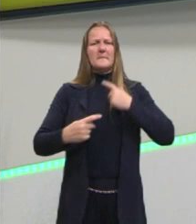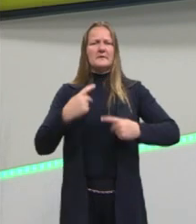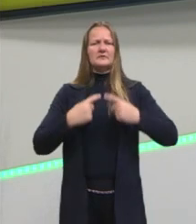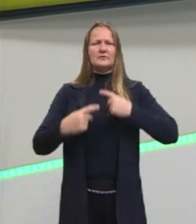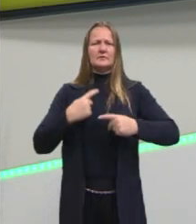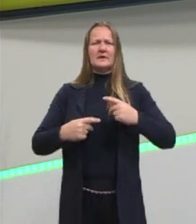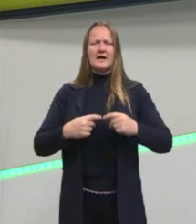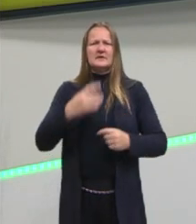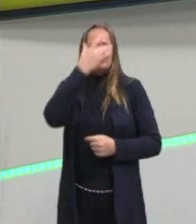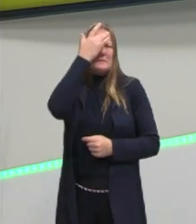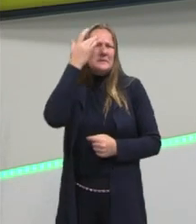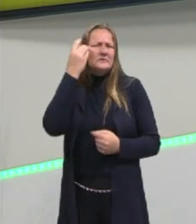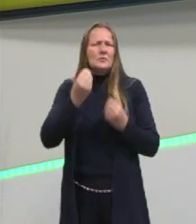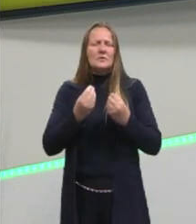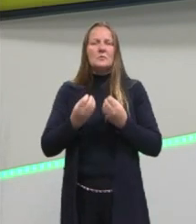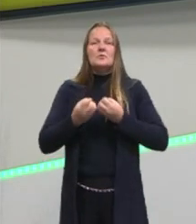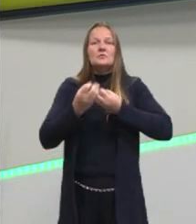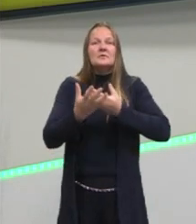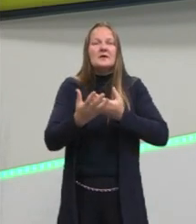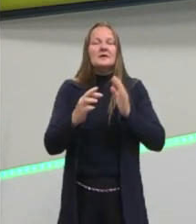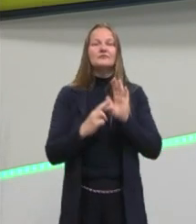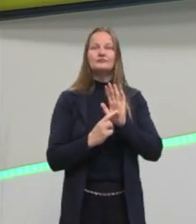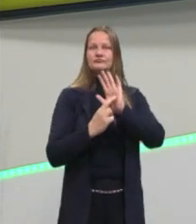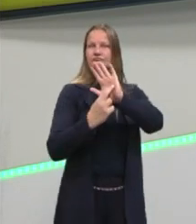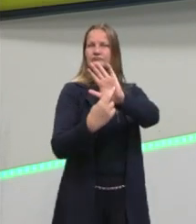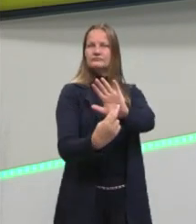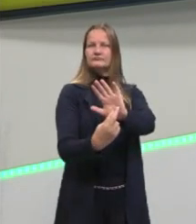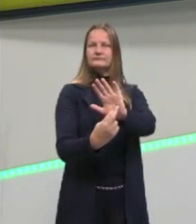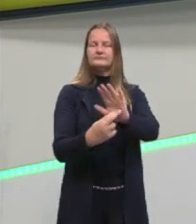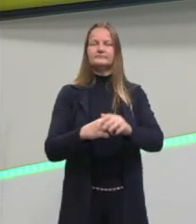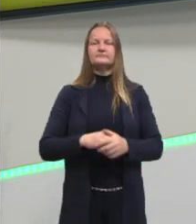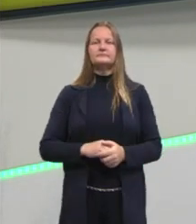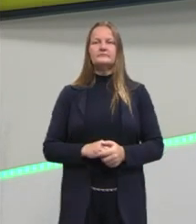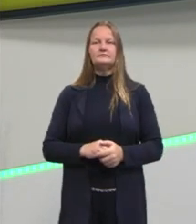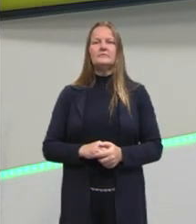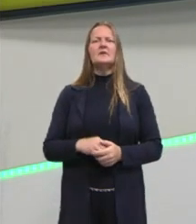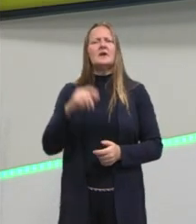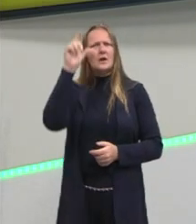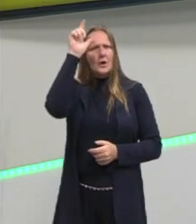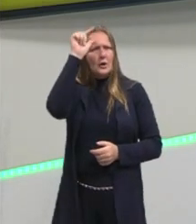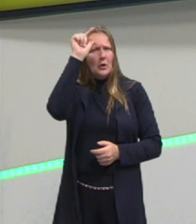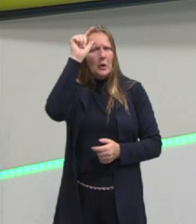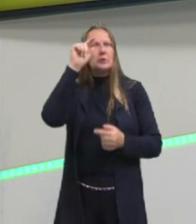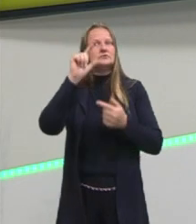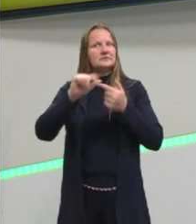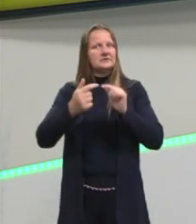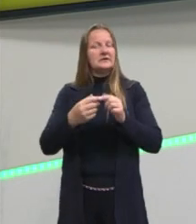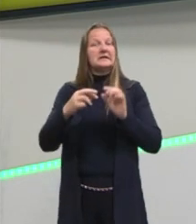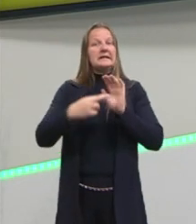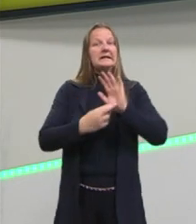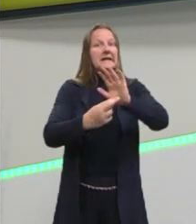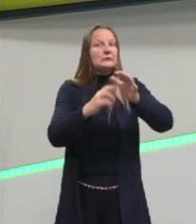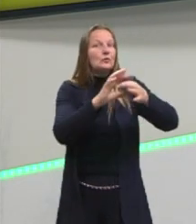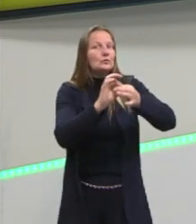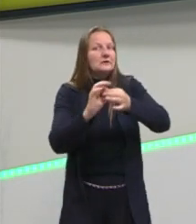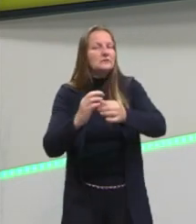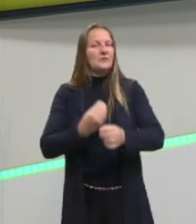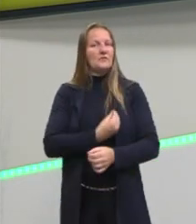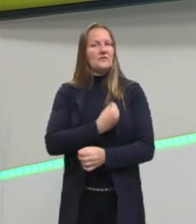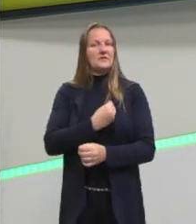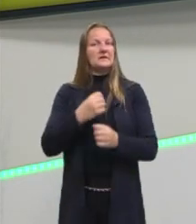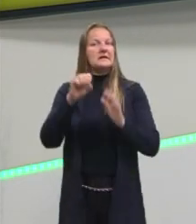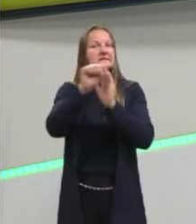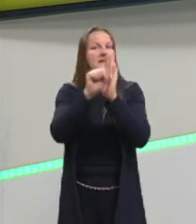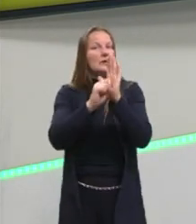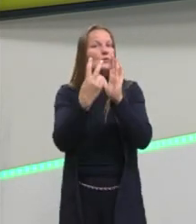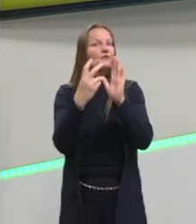de agregar pessoas e de dar essa representatividade. Lógico, uma representatividade dentro do contexto lá, do início do